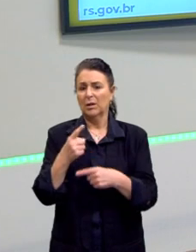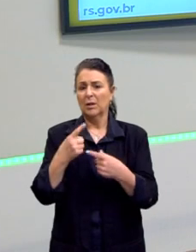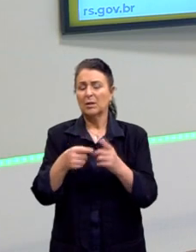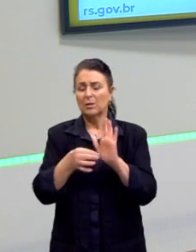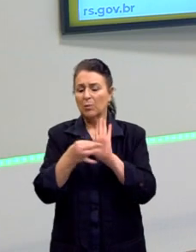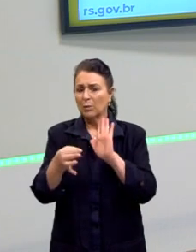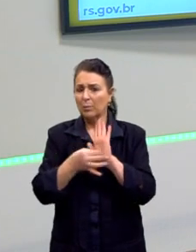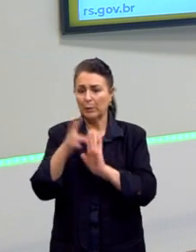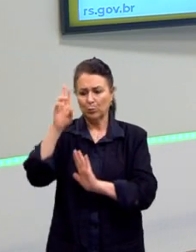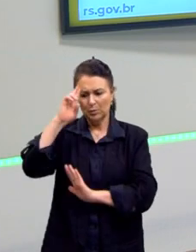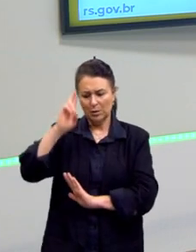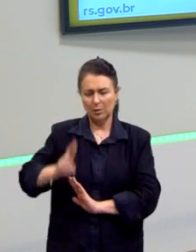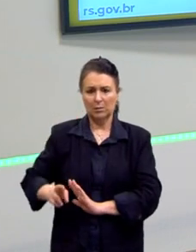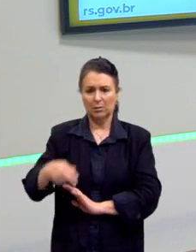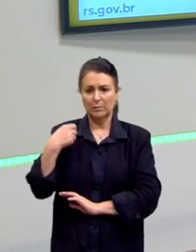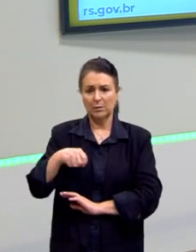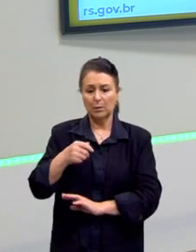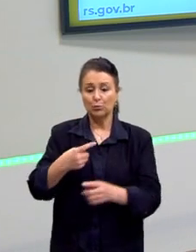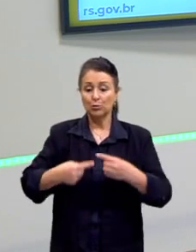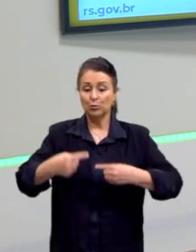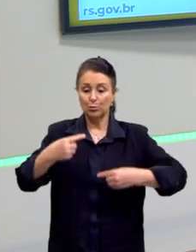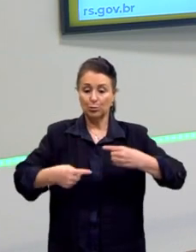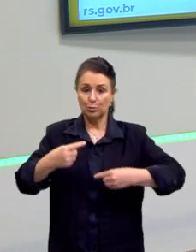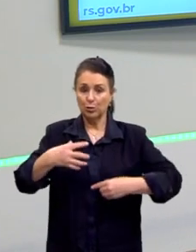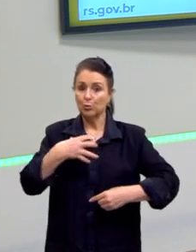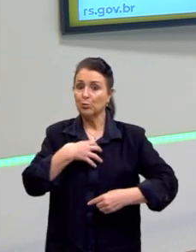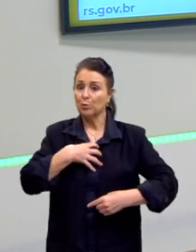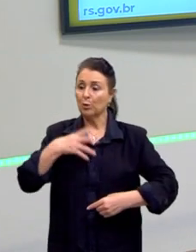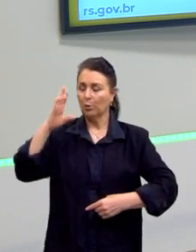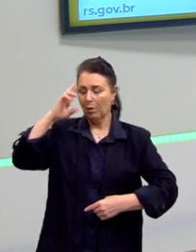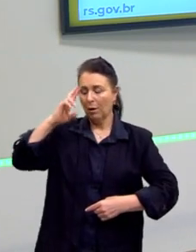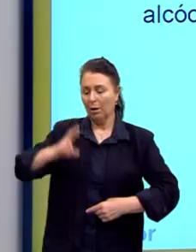argumentos racionais que precisamos discutir de forma racional.